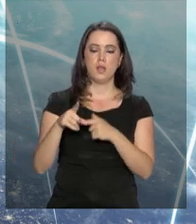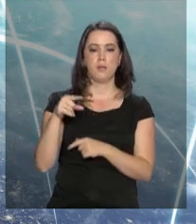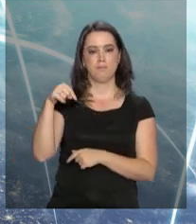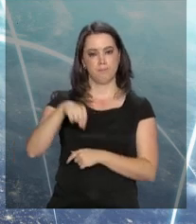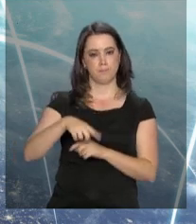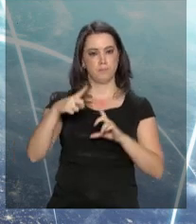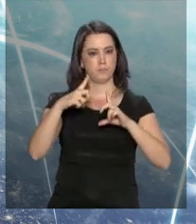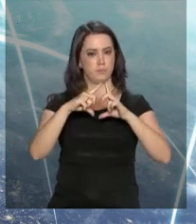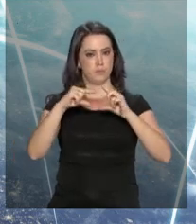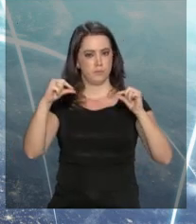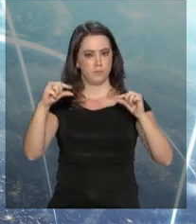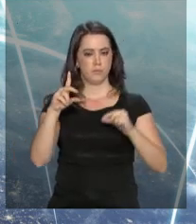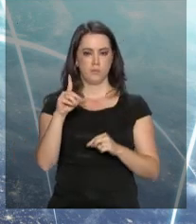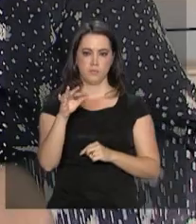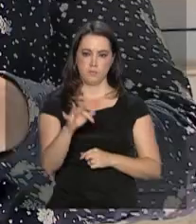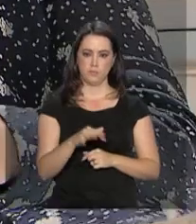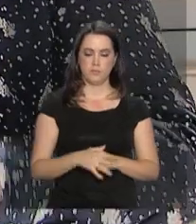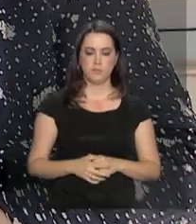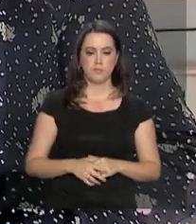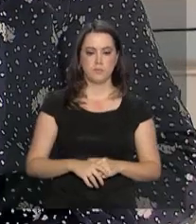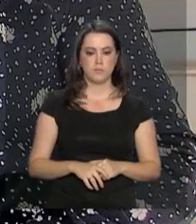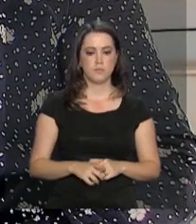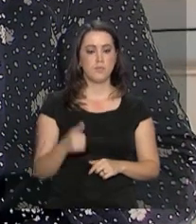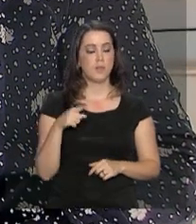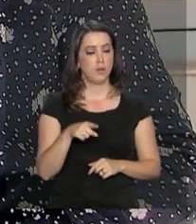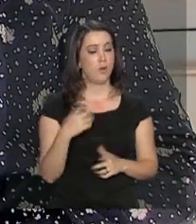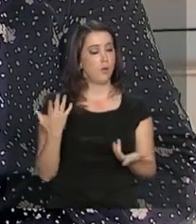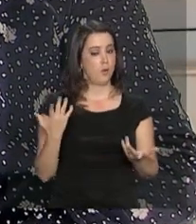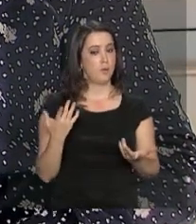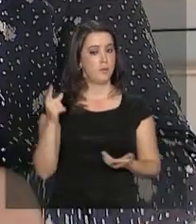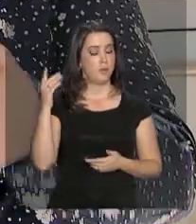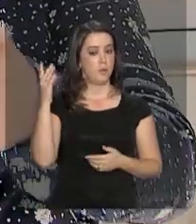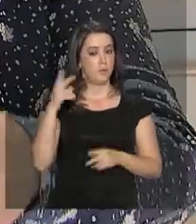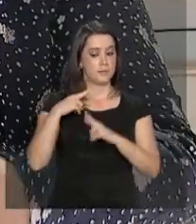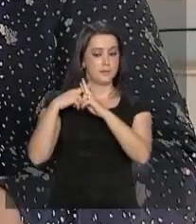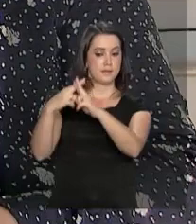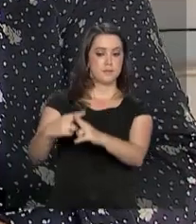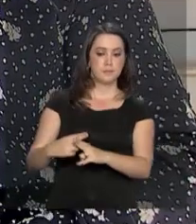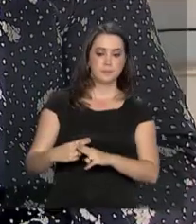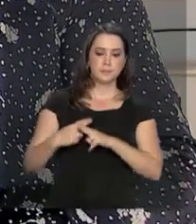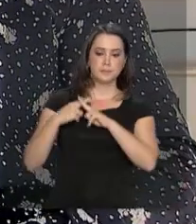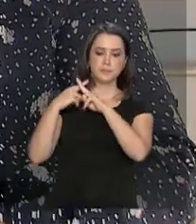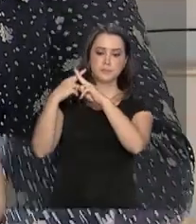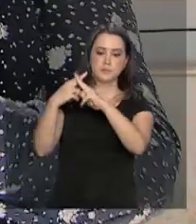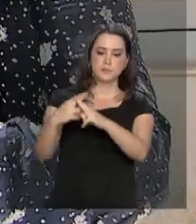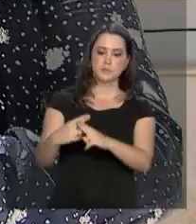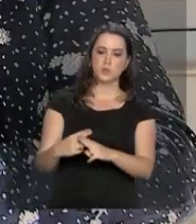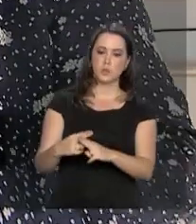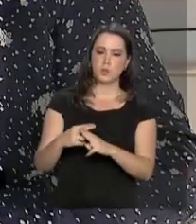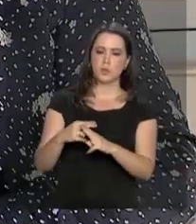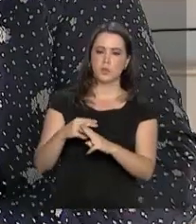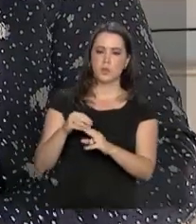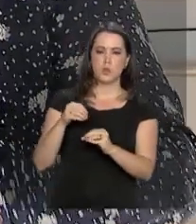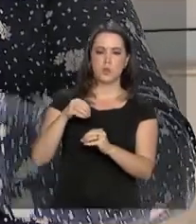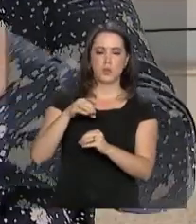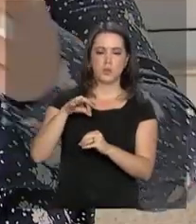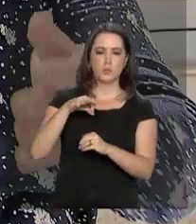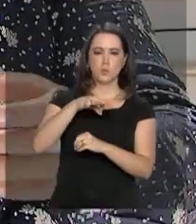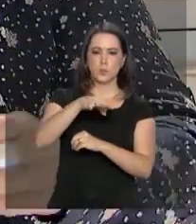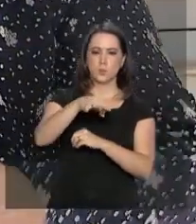operação desse da capital federal. O satélite brasileiro, que será operado pelo COP-P, vai atuar no campo militar,